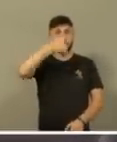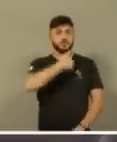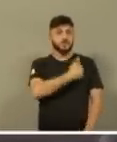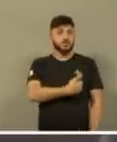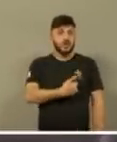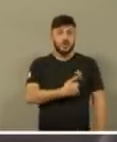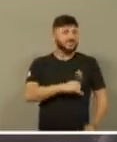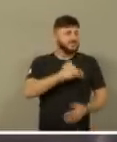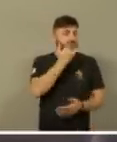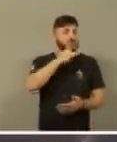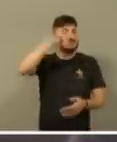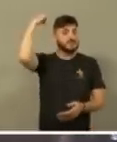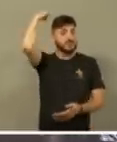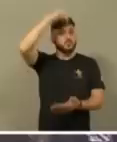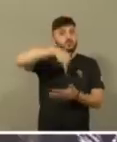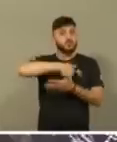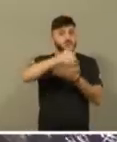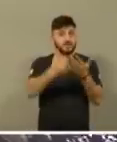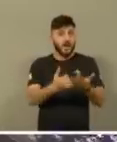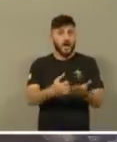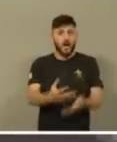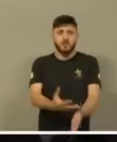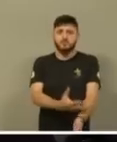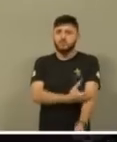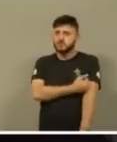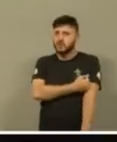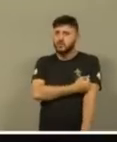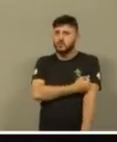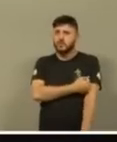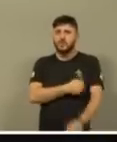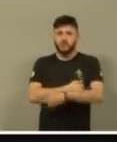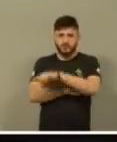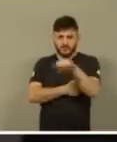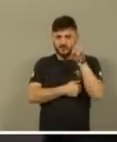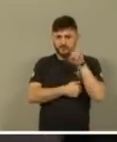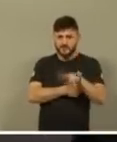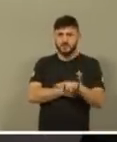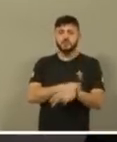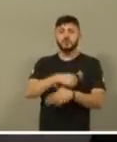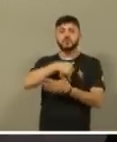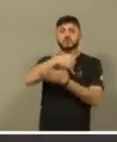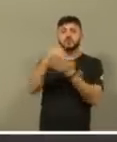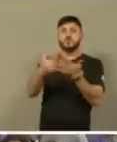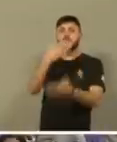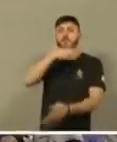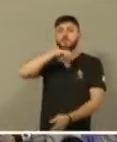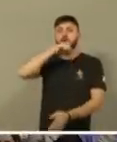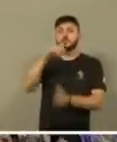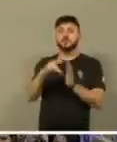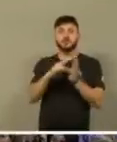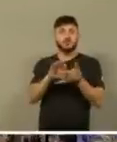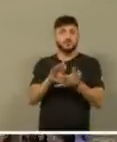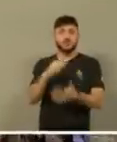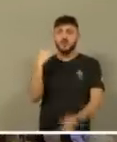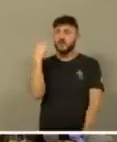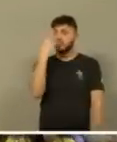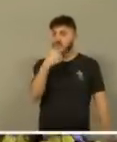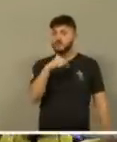arrepiar, quem assistiu, José, pai de Jesus? Lindo!